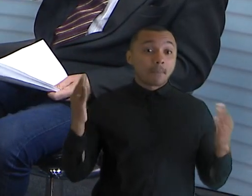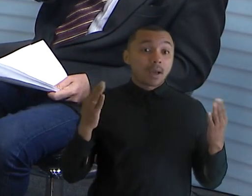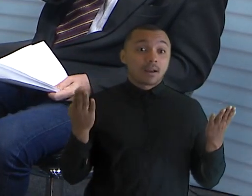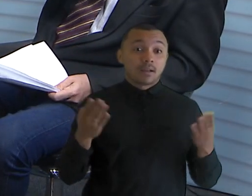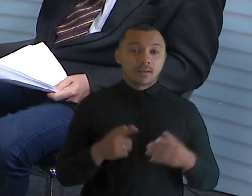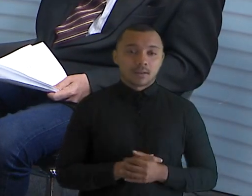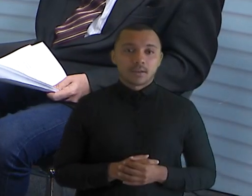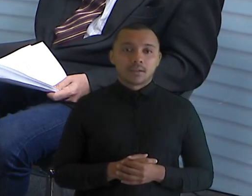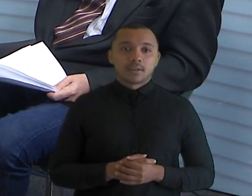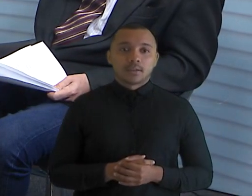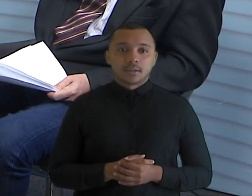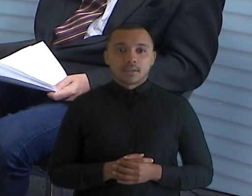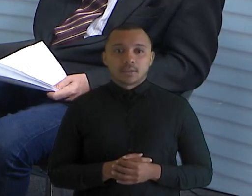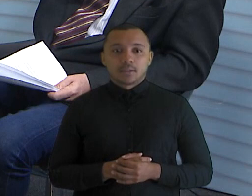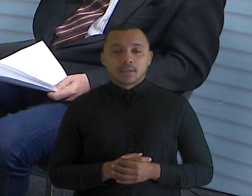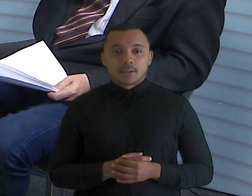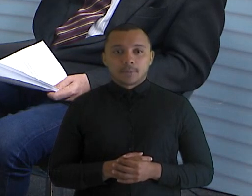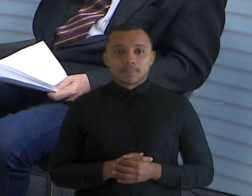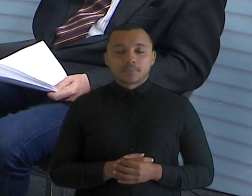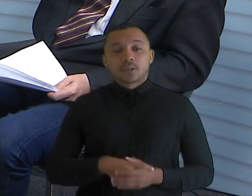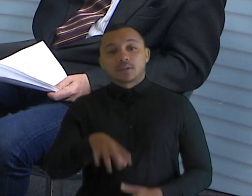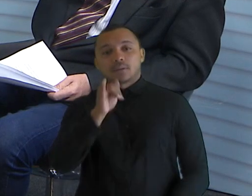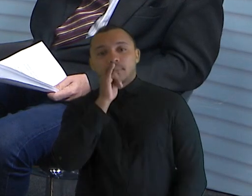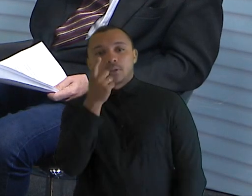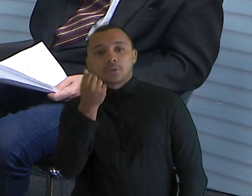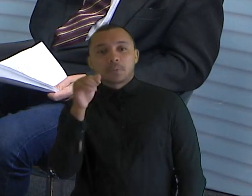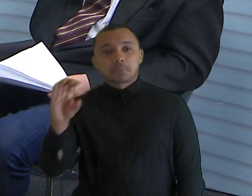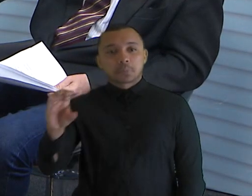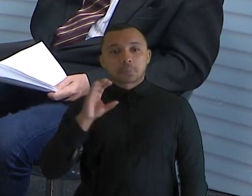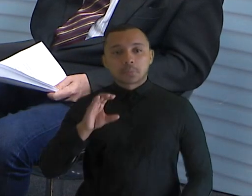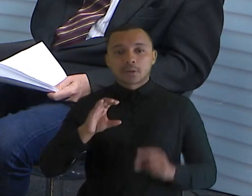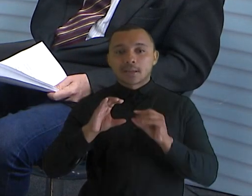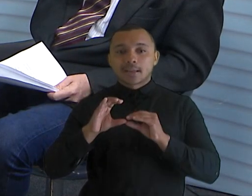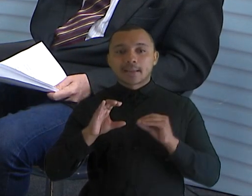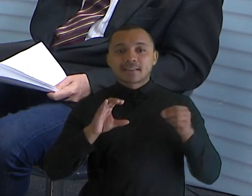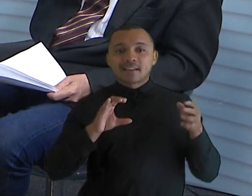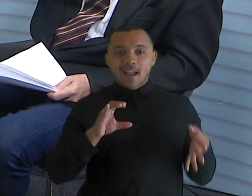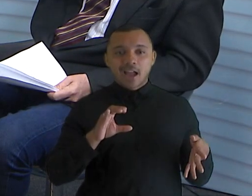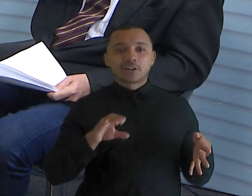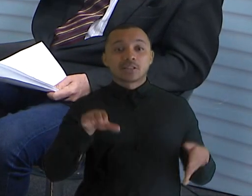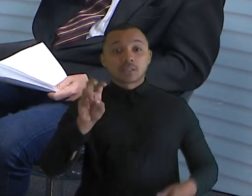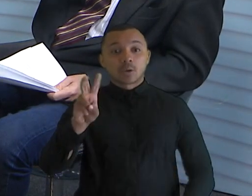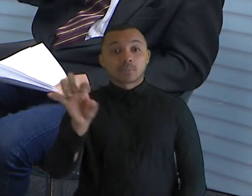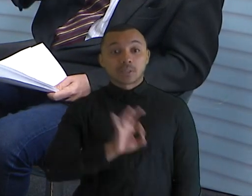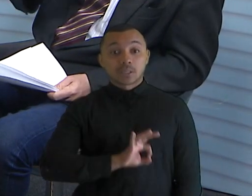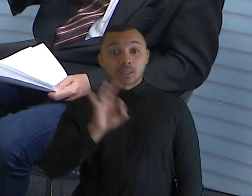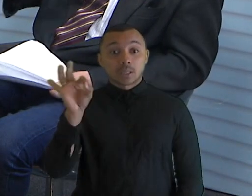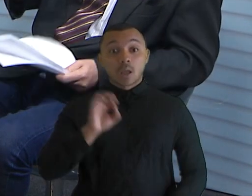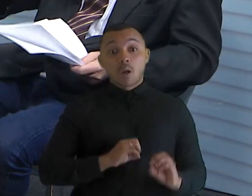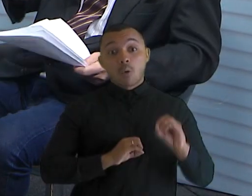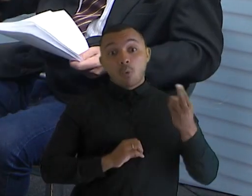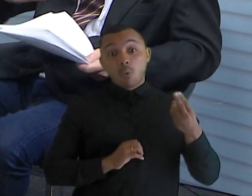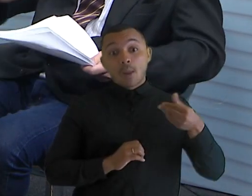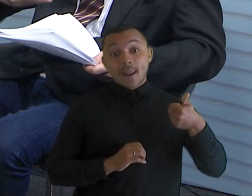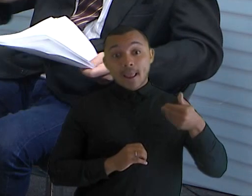Do previsto no orçamento, só se gastou, por exemplo, 5% ou então 10%. Quer dizer, o que mostra que a gestão teve muito